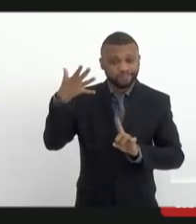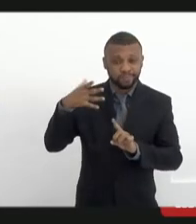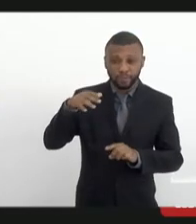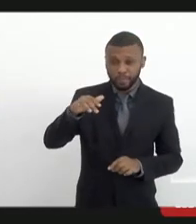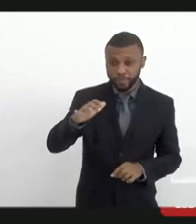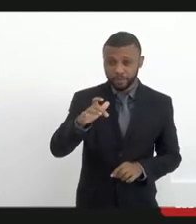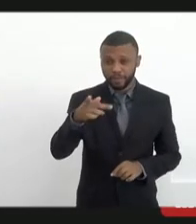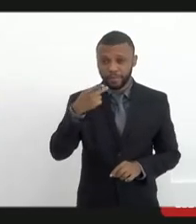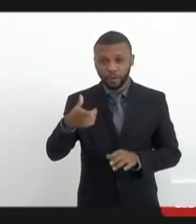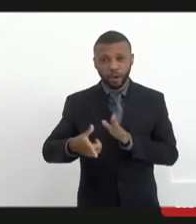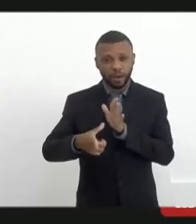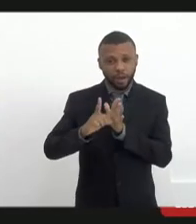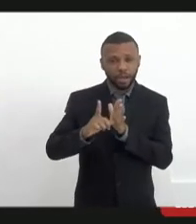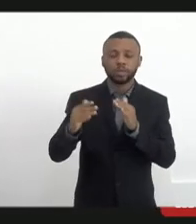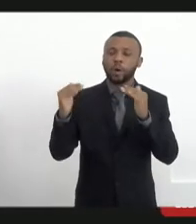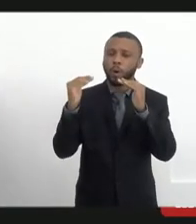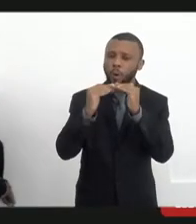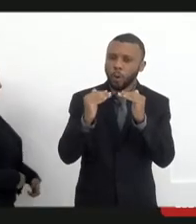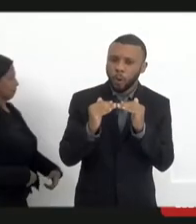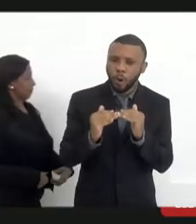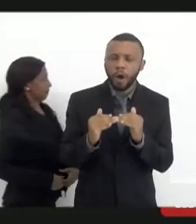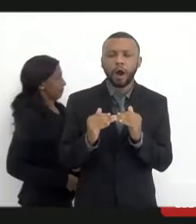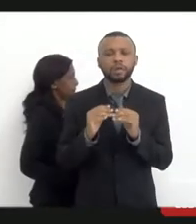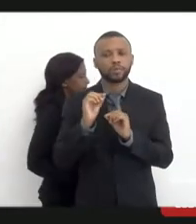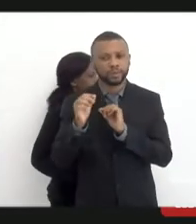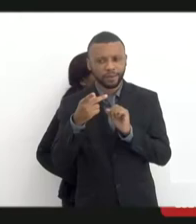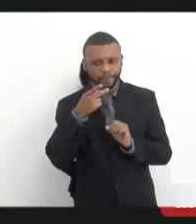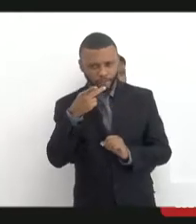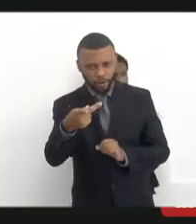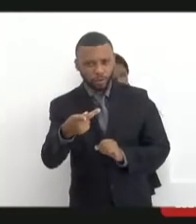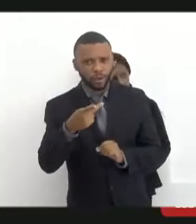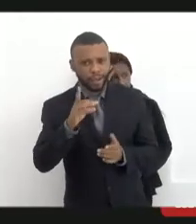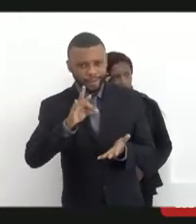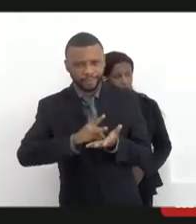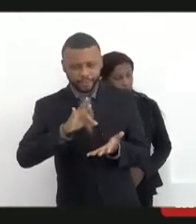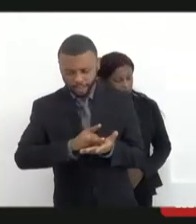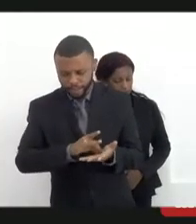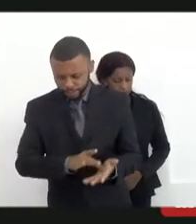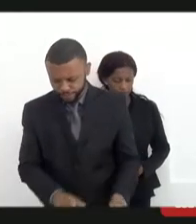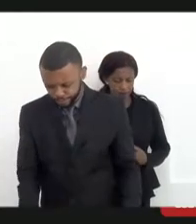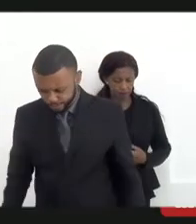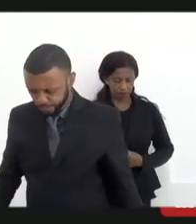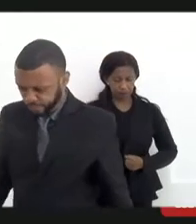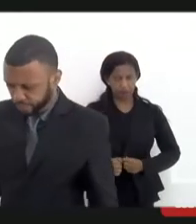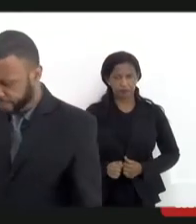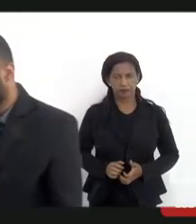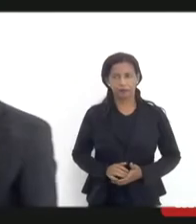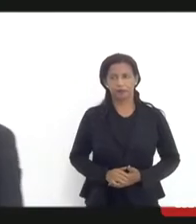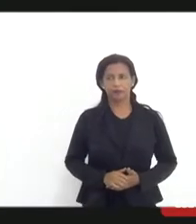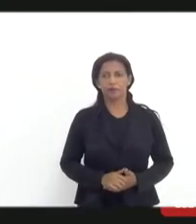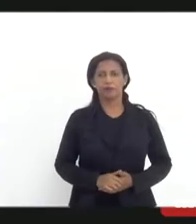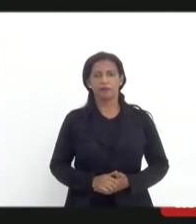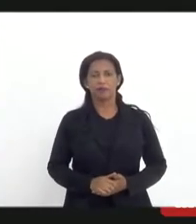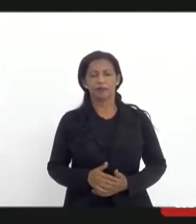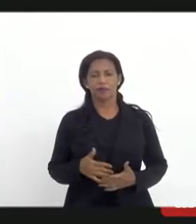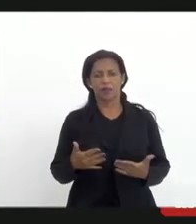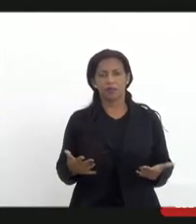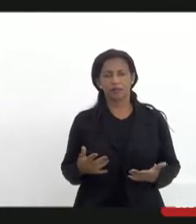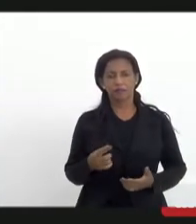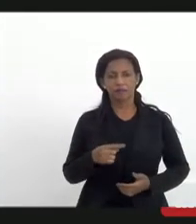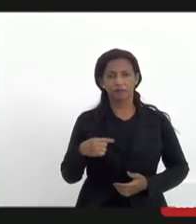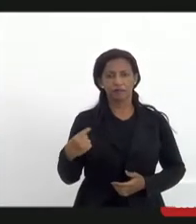eu endosso o que o Michel falou, tudo o que ele falou aí é verdade e a gente